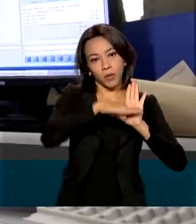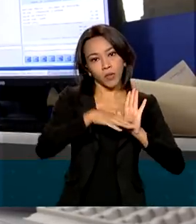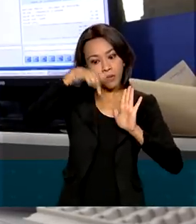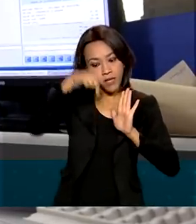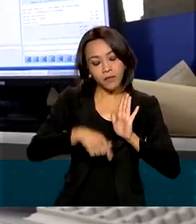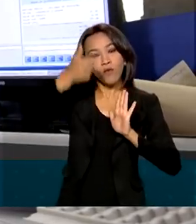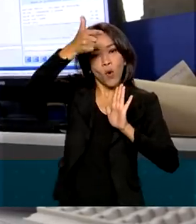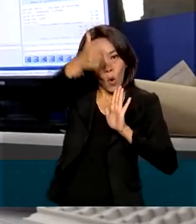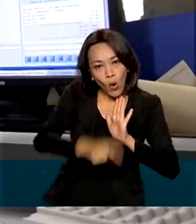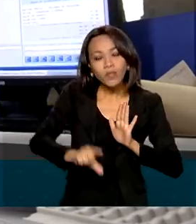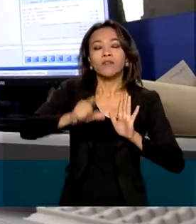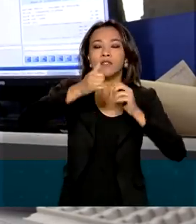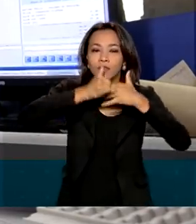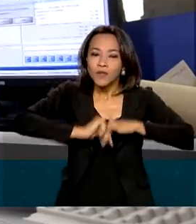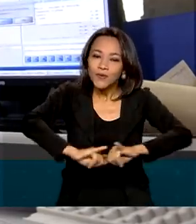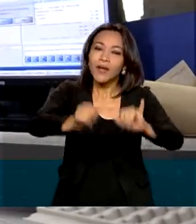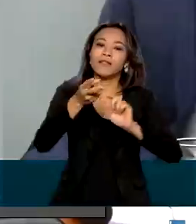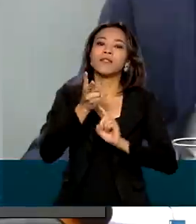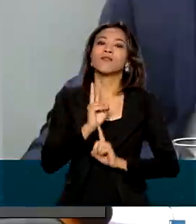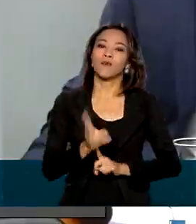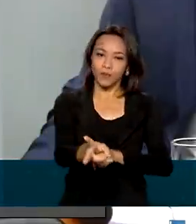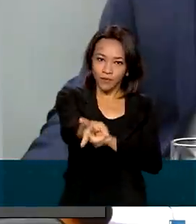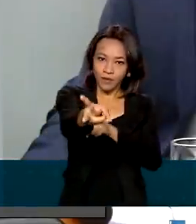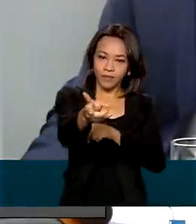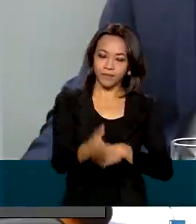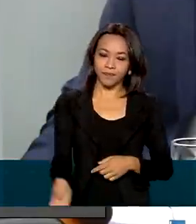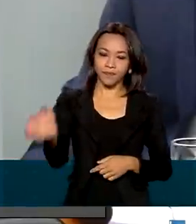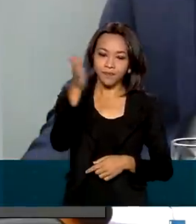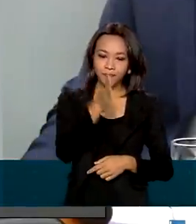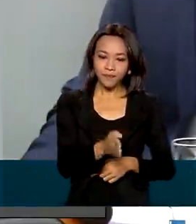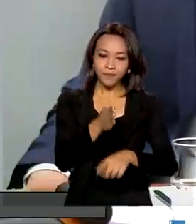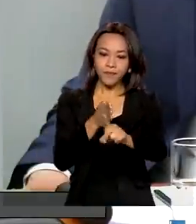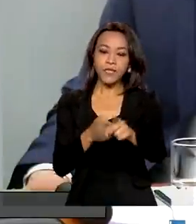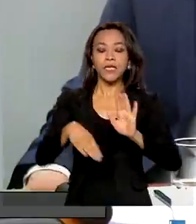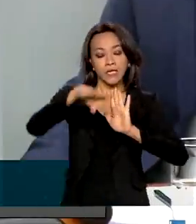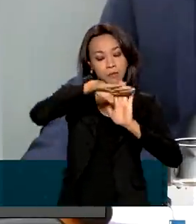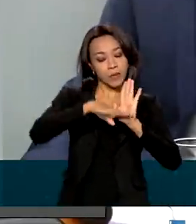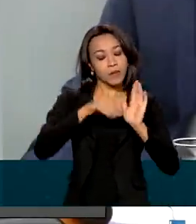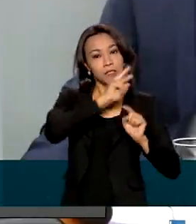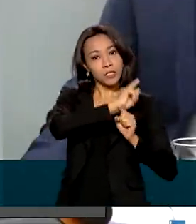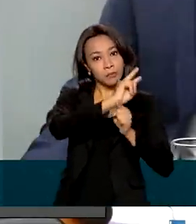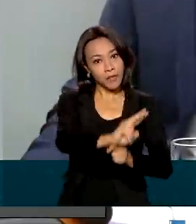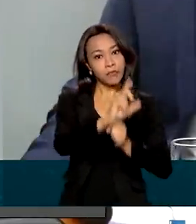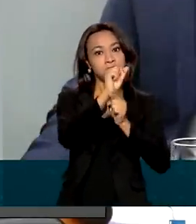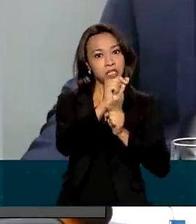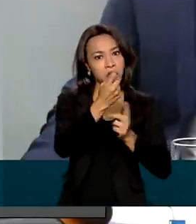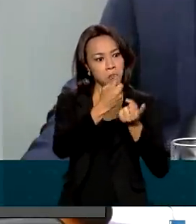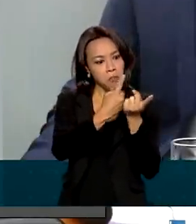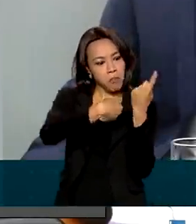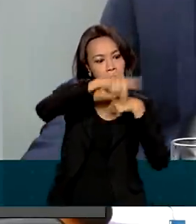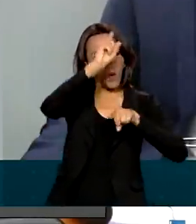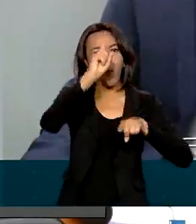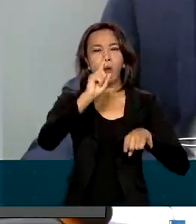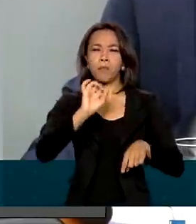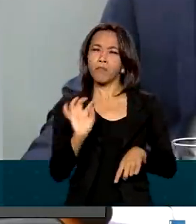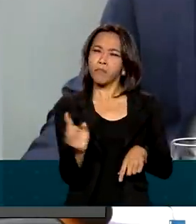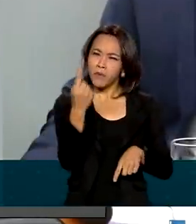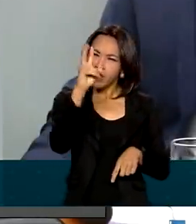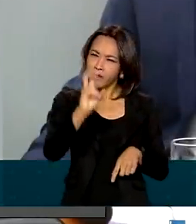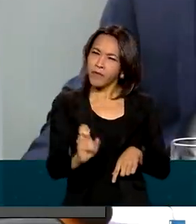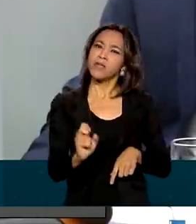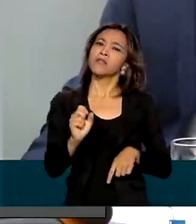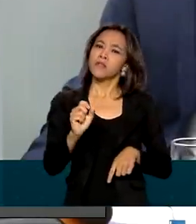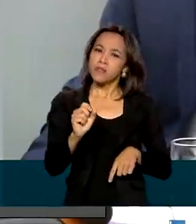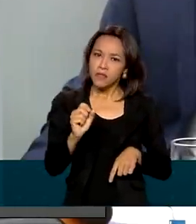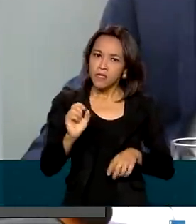relançado e agora é permanente. O Pronamp foi um programa de crédito bem sucedido e, de novo, foi a primeira vez que teve uma recuperação econômica no